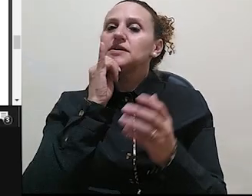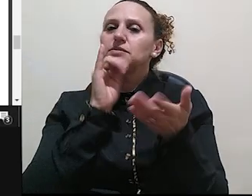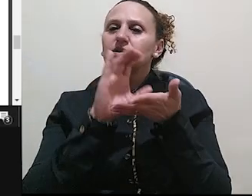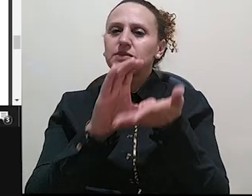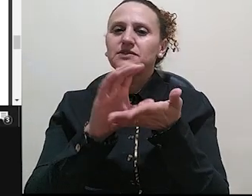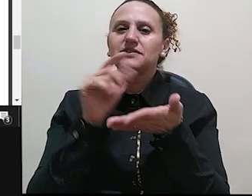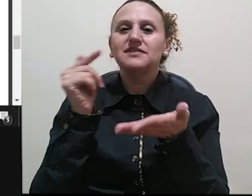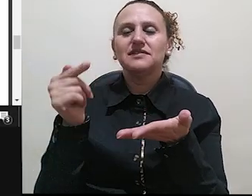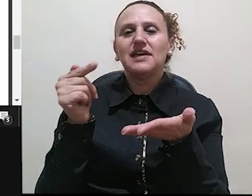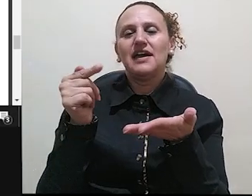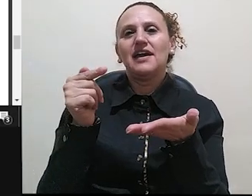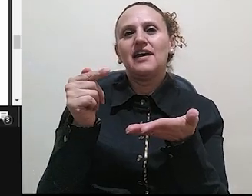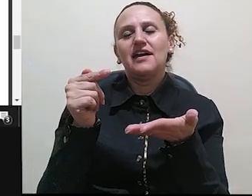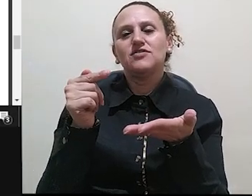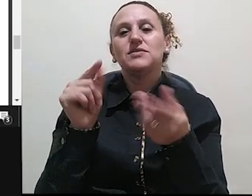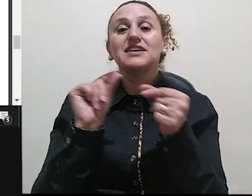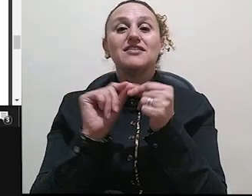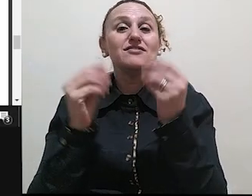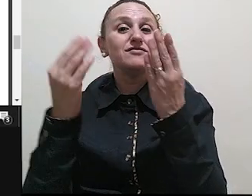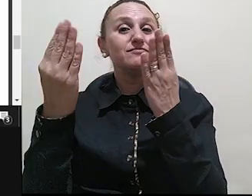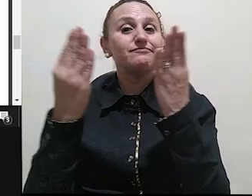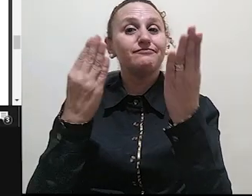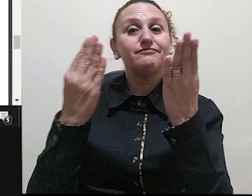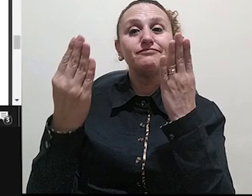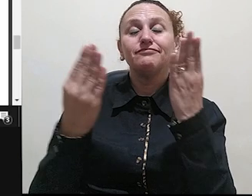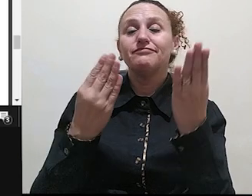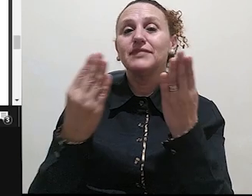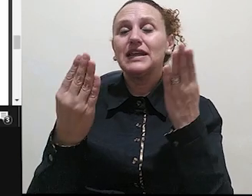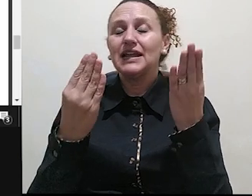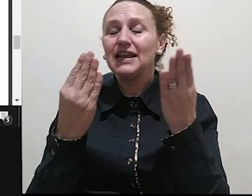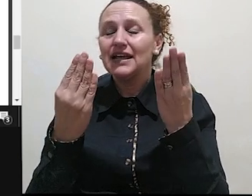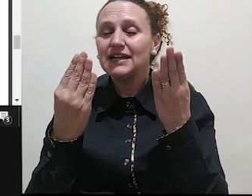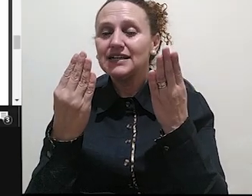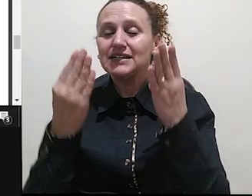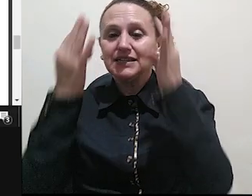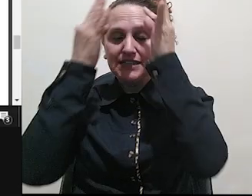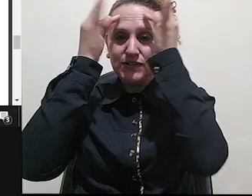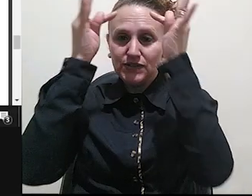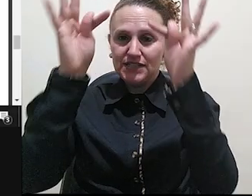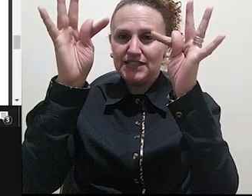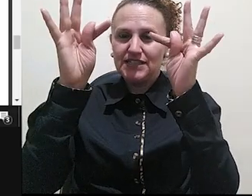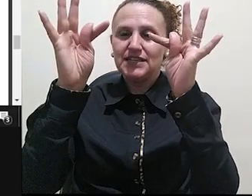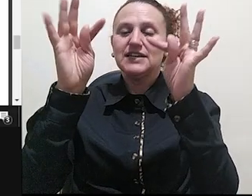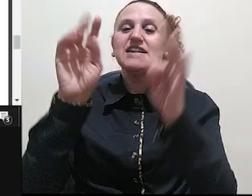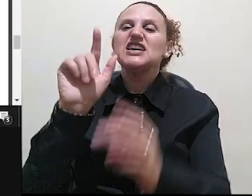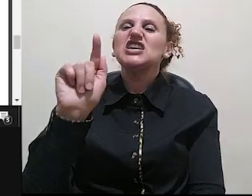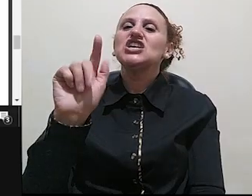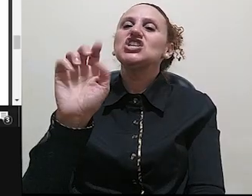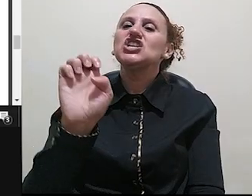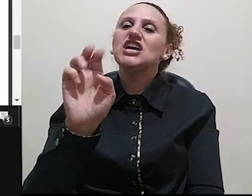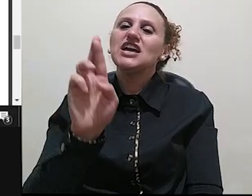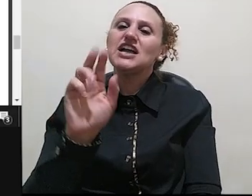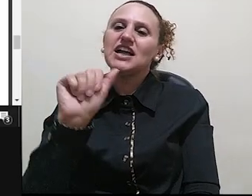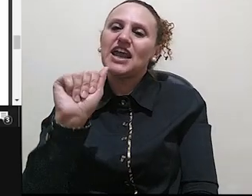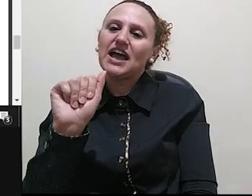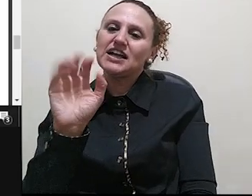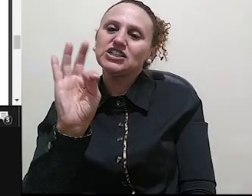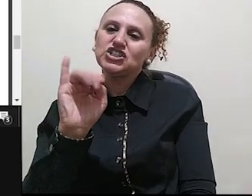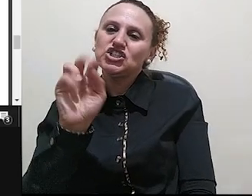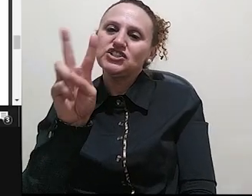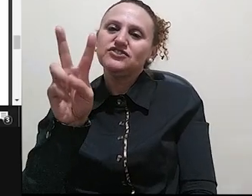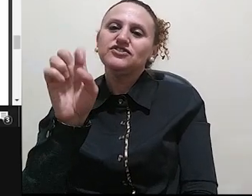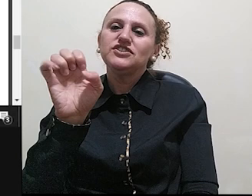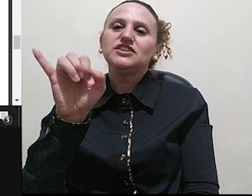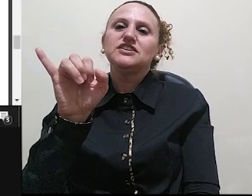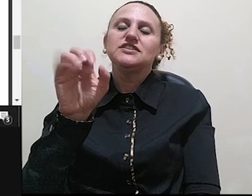supor que o paralelo que se faz entre teoria e gerativismo, refere-se ao gerativismo pós-minimalista. Então ele está falando aqui